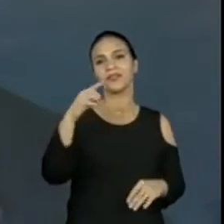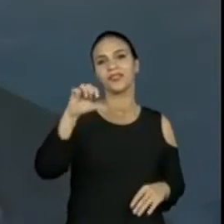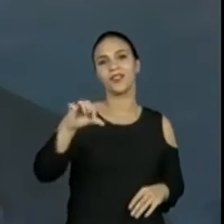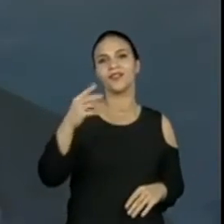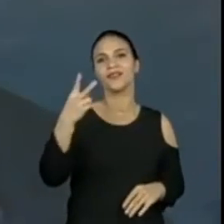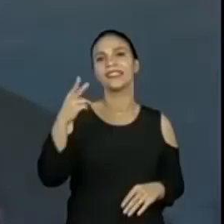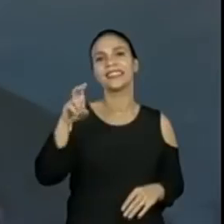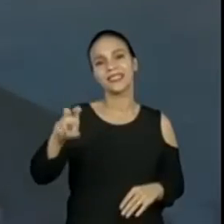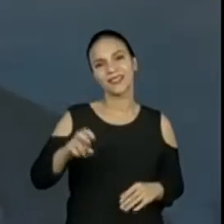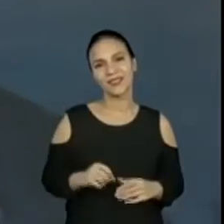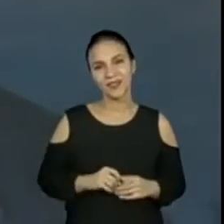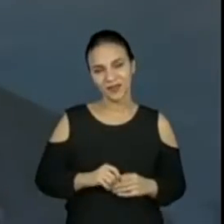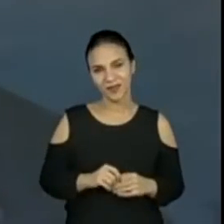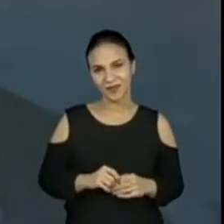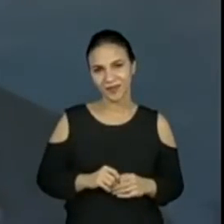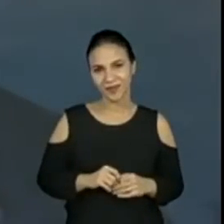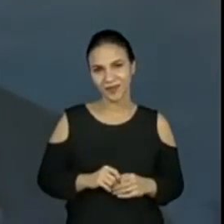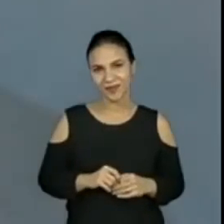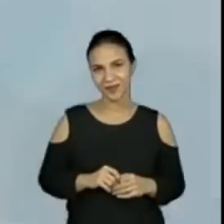1925.